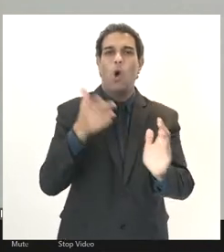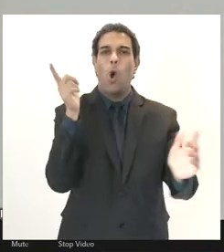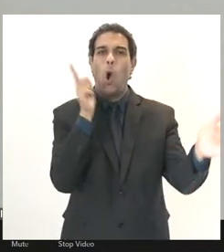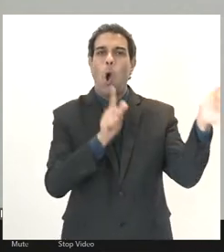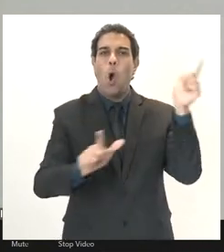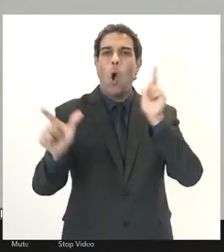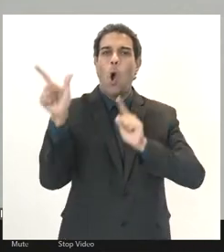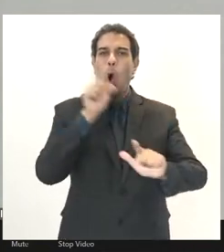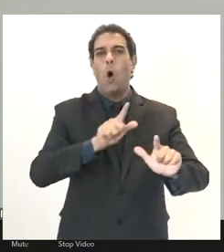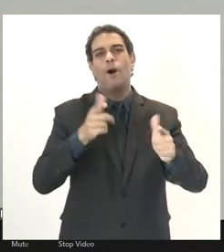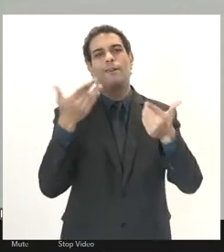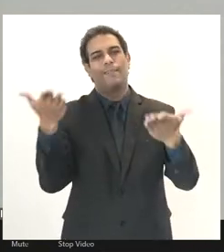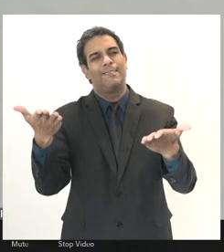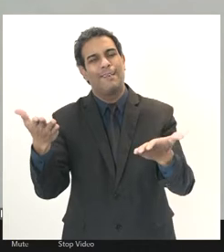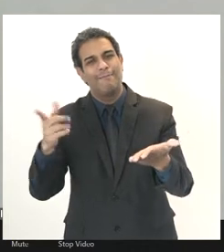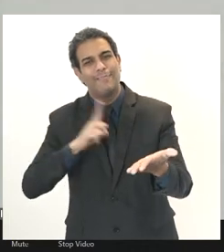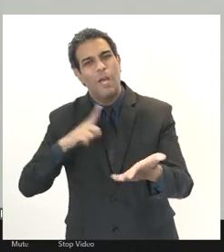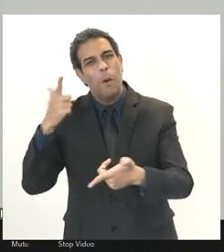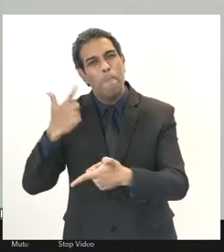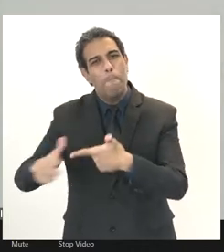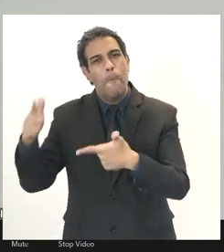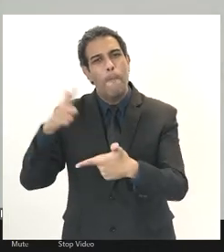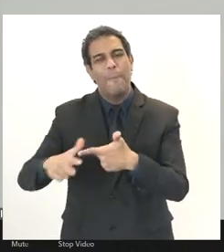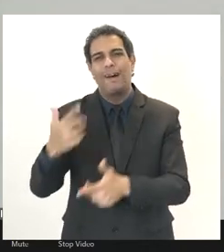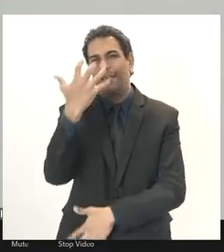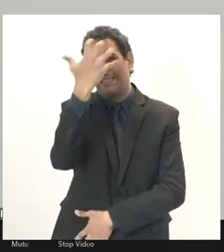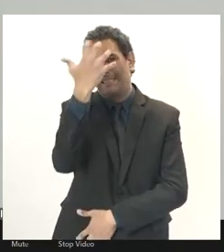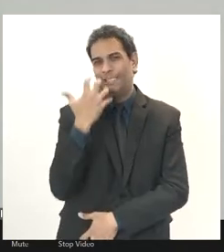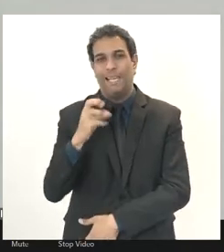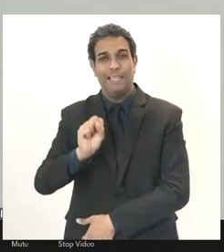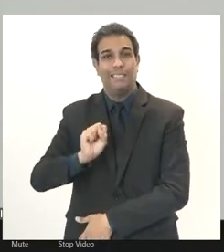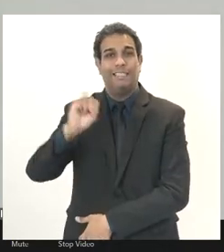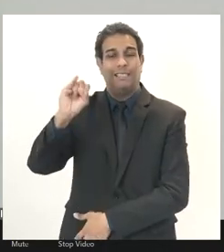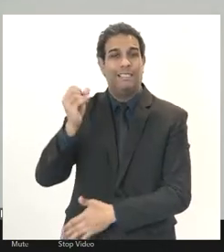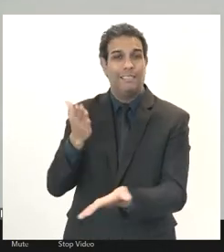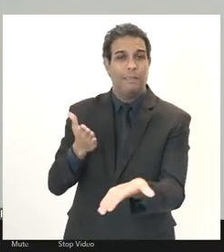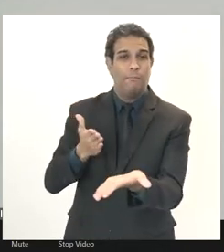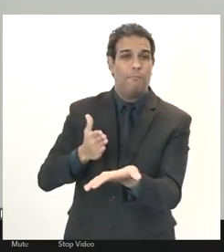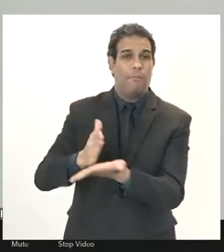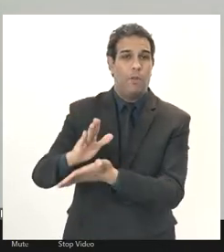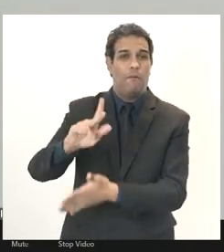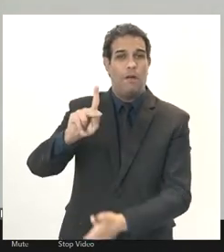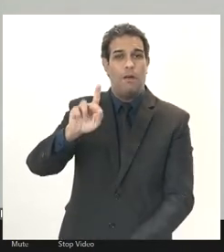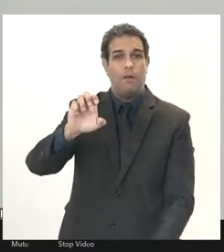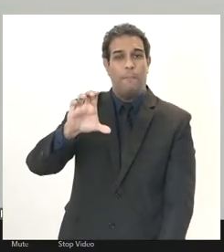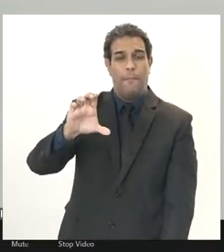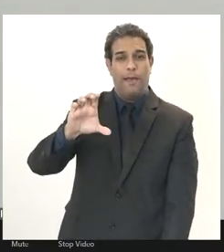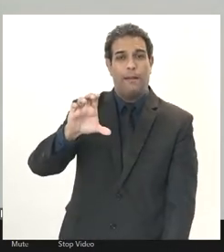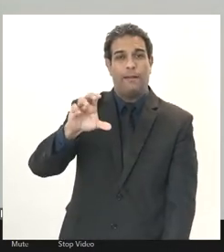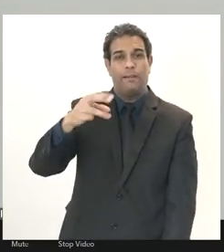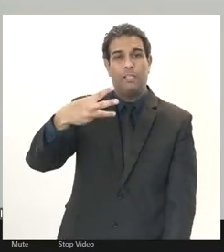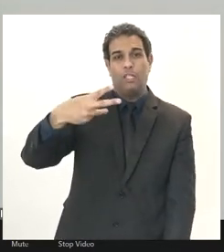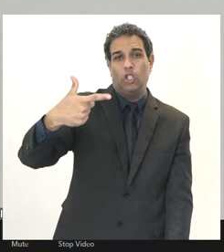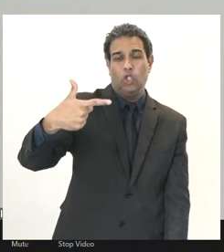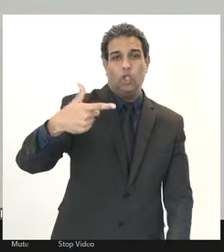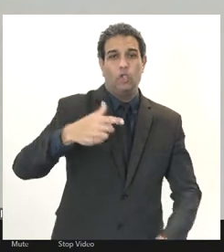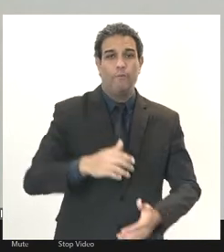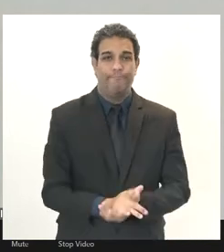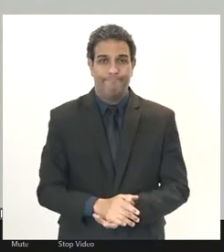grande erro que está se cometendo é contra o serviço público essa reforma